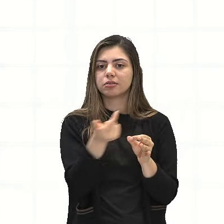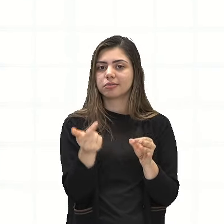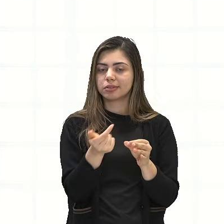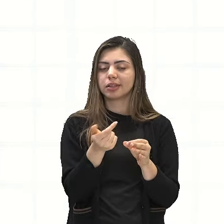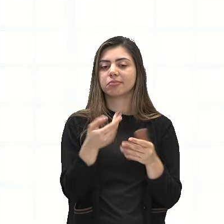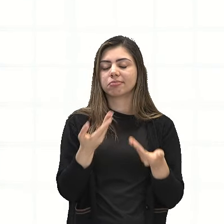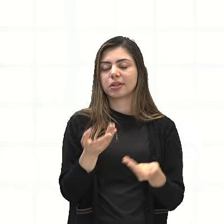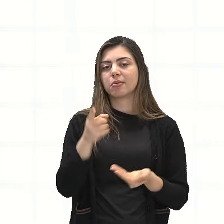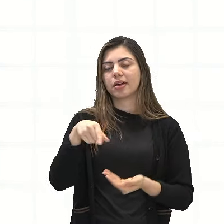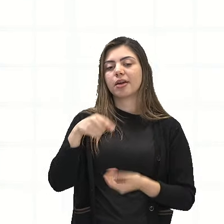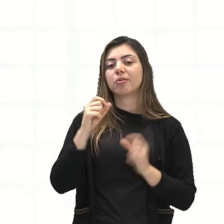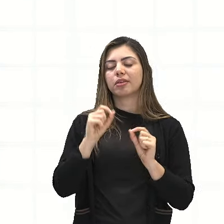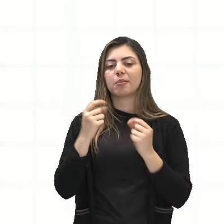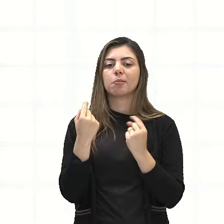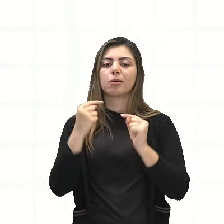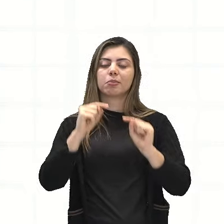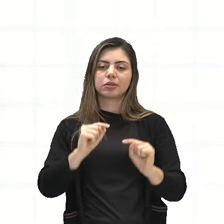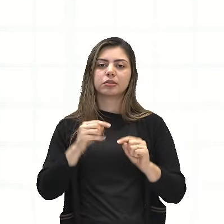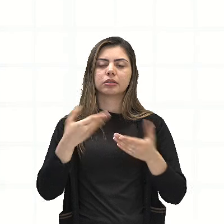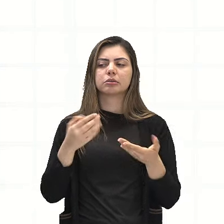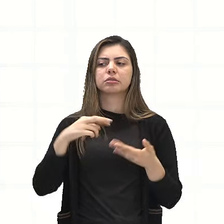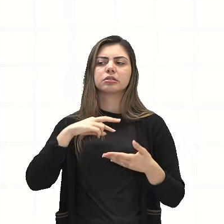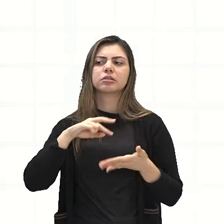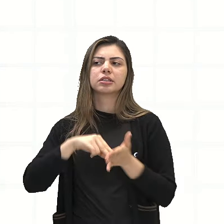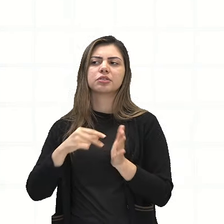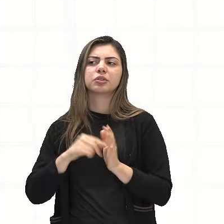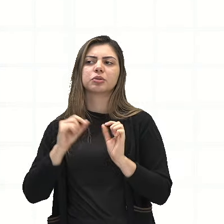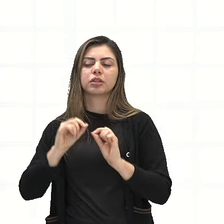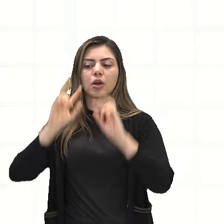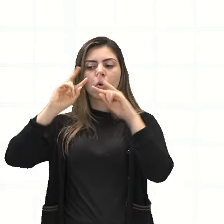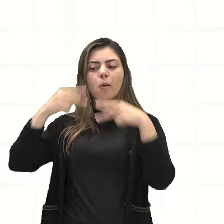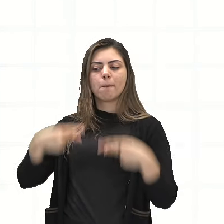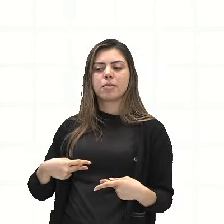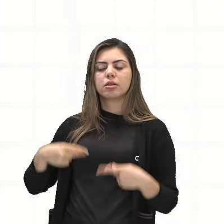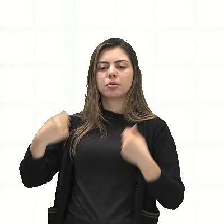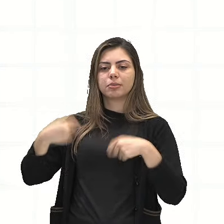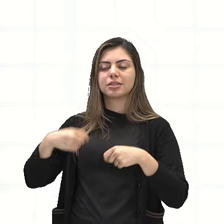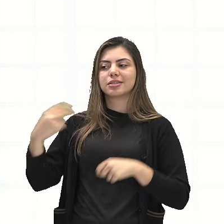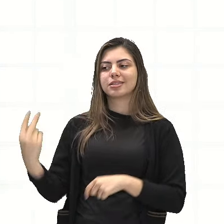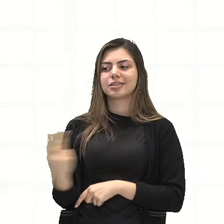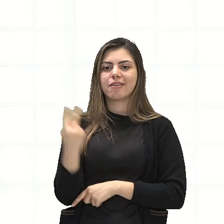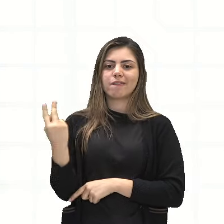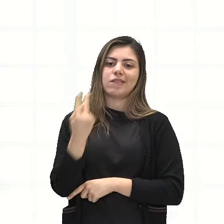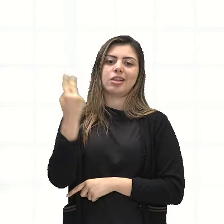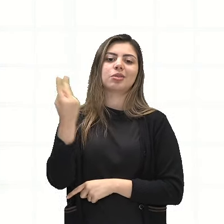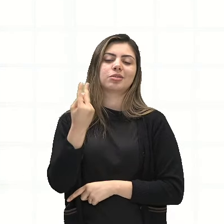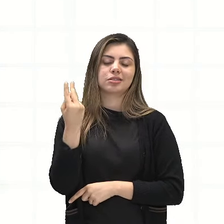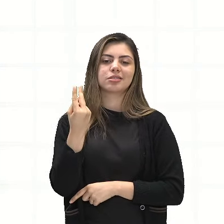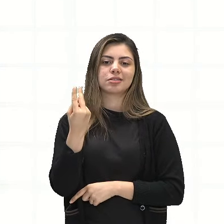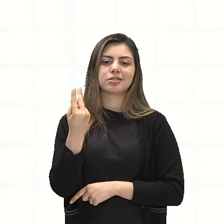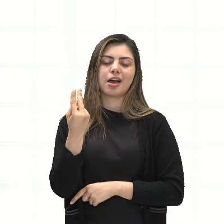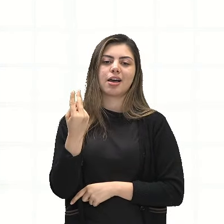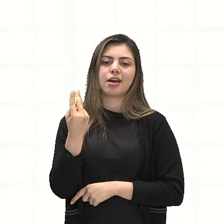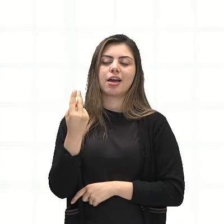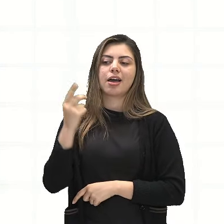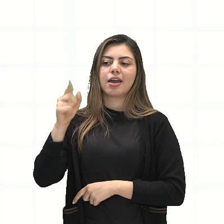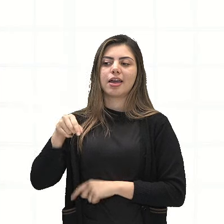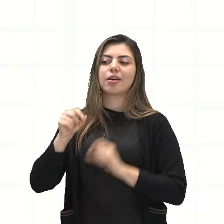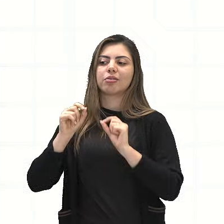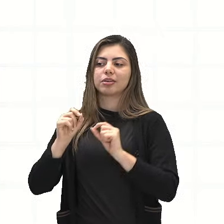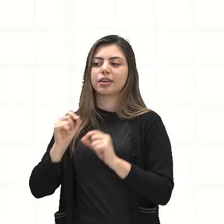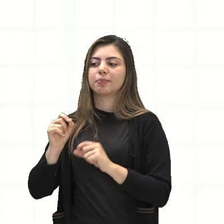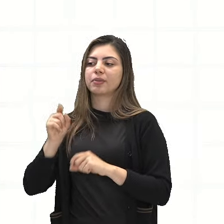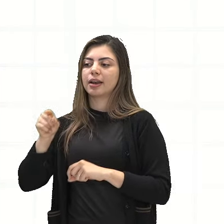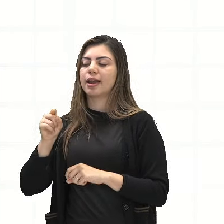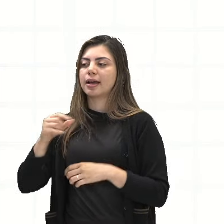Ou seja, o ser humano, ele precisa valorizar mais o ser do que o ter, né?